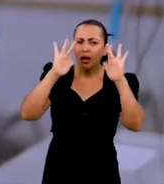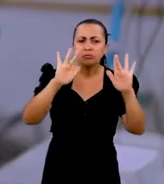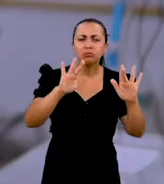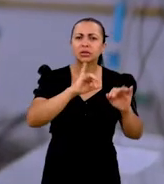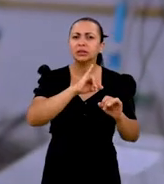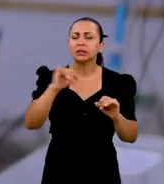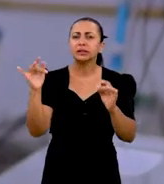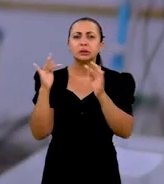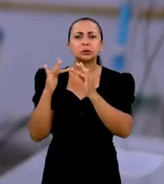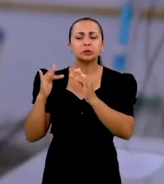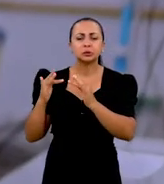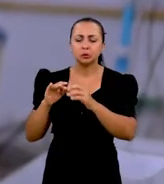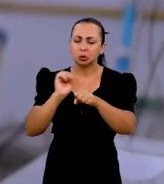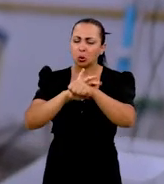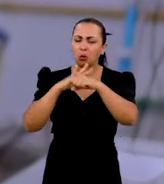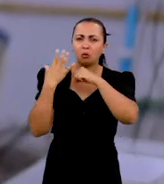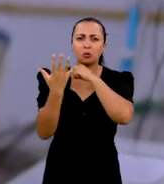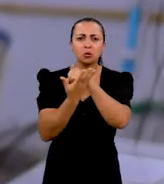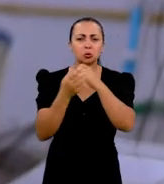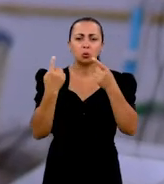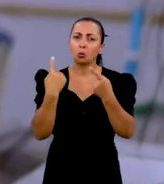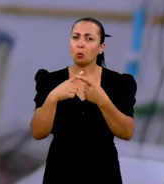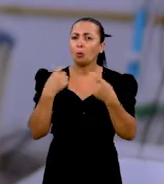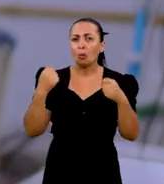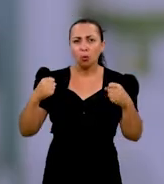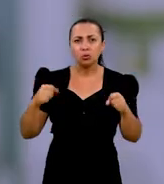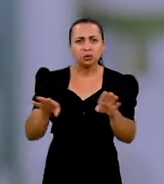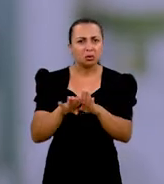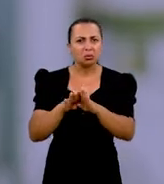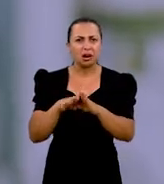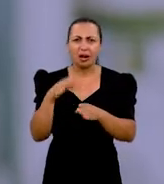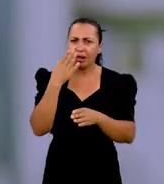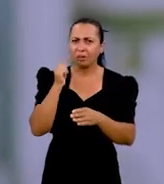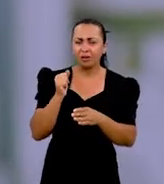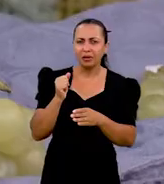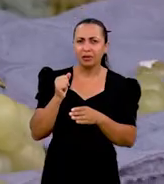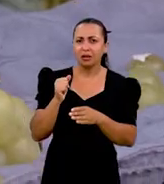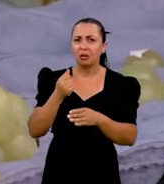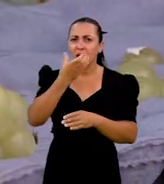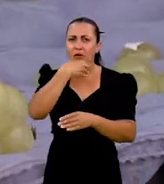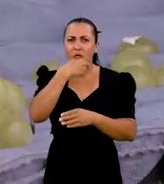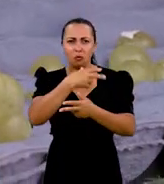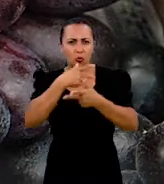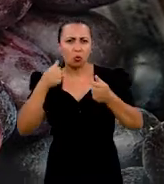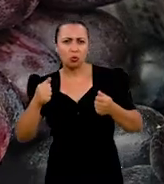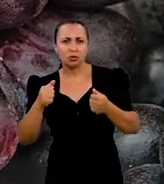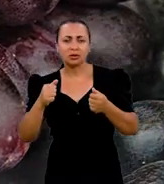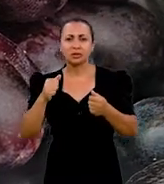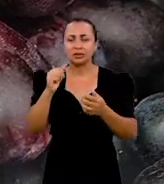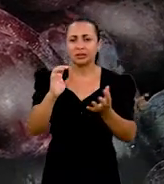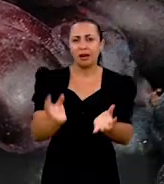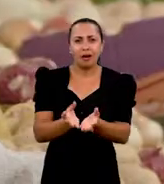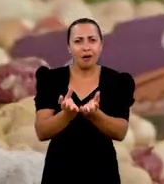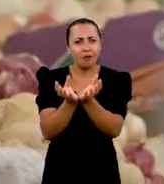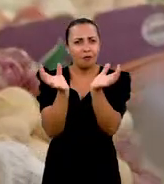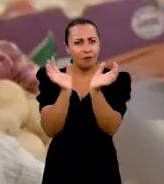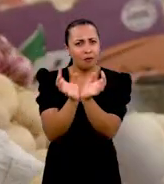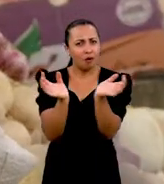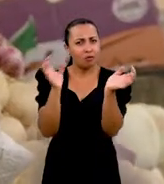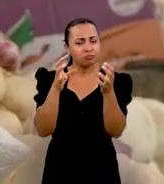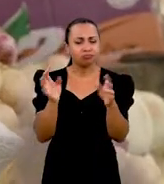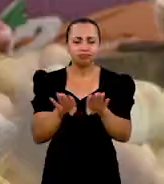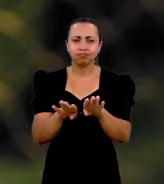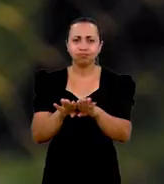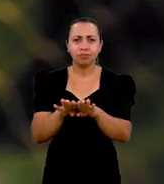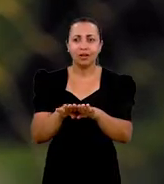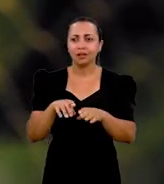se o contágio pelo Covid poderia ser também pelos alimentos, mais especificamente pelas frutas e hortaliças. Então,